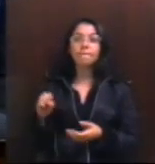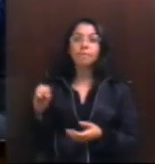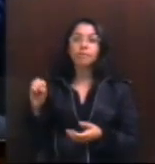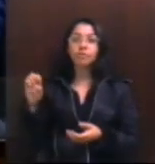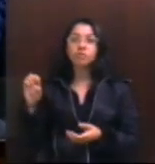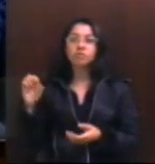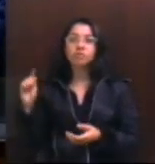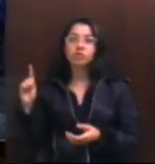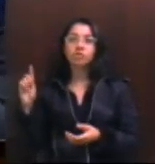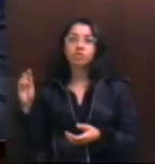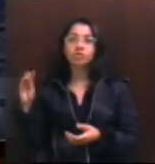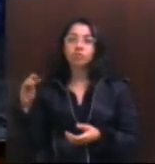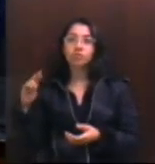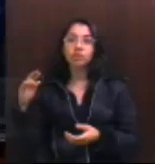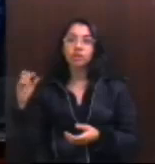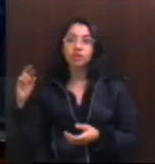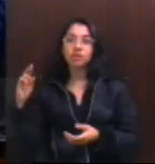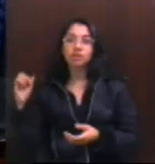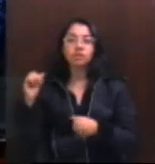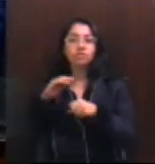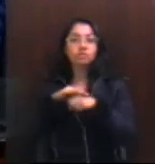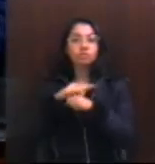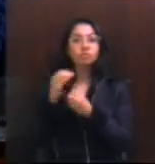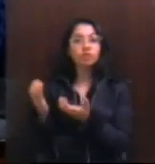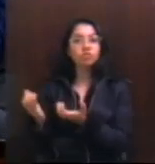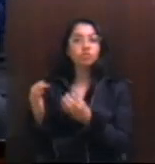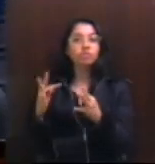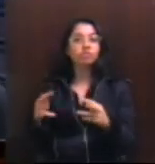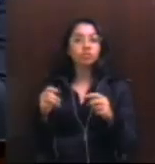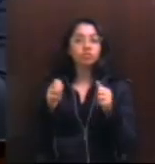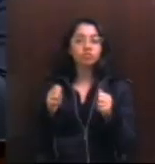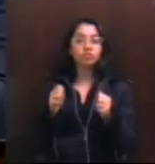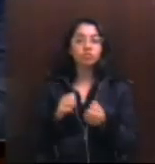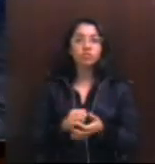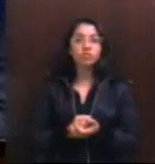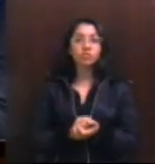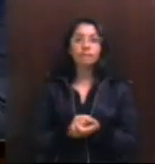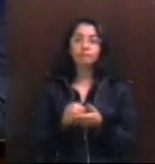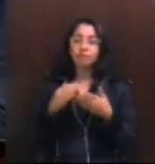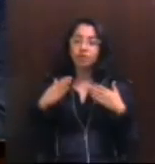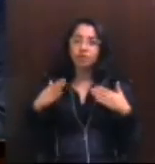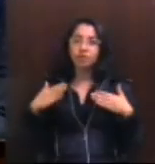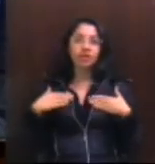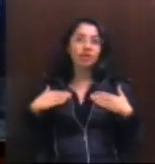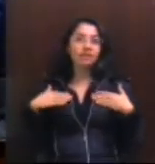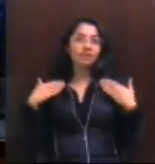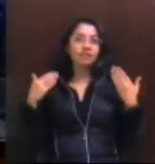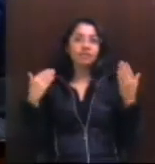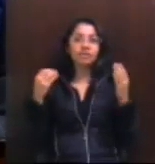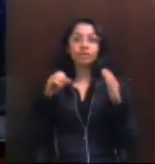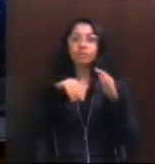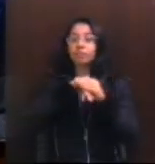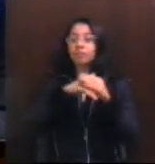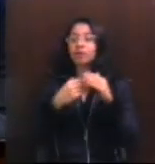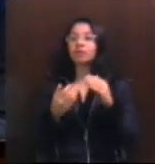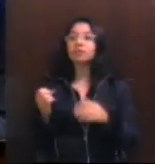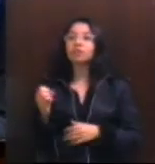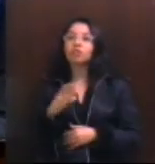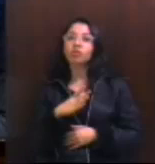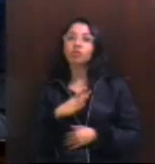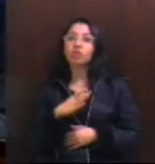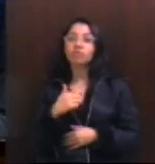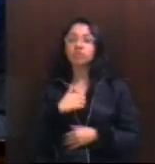são, dentre os jovens, os mais jovens de todos, com alegria, com características novas. Eu me